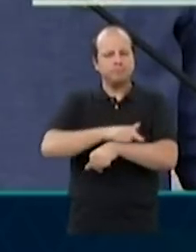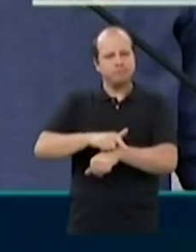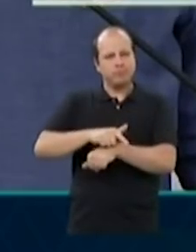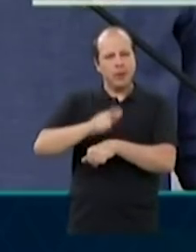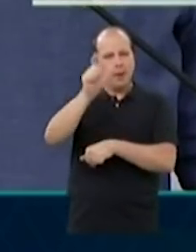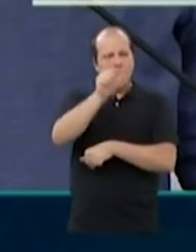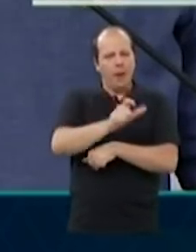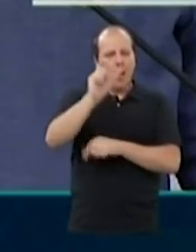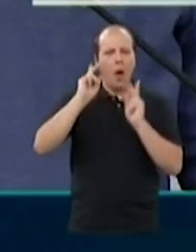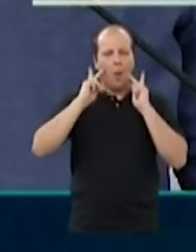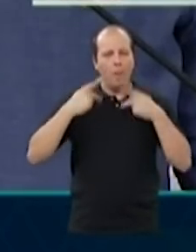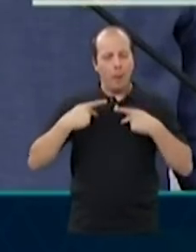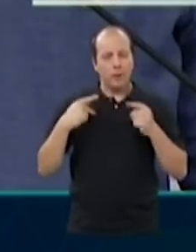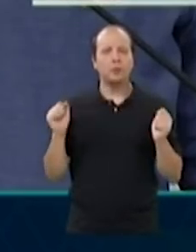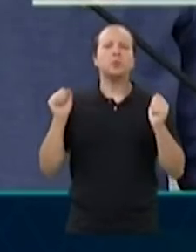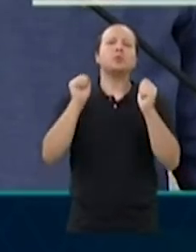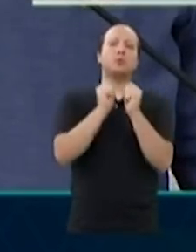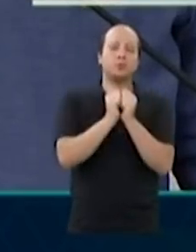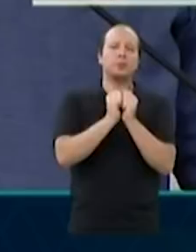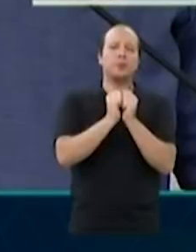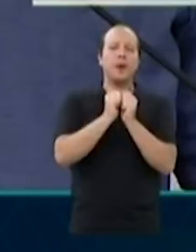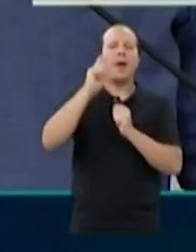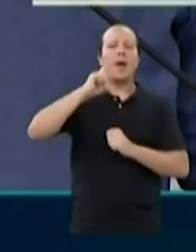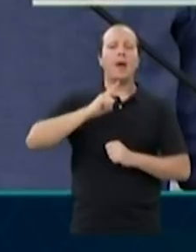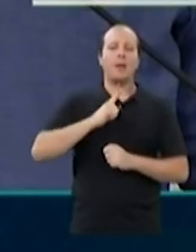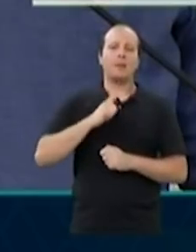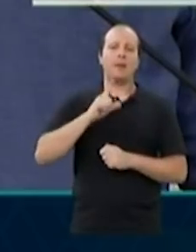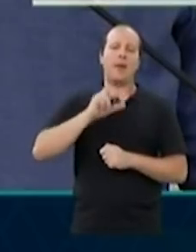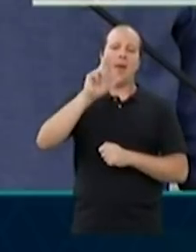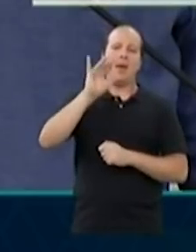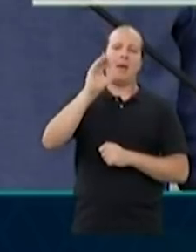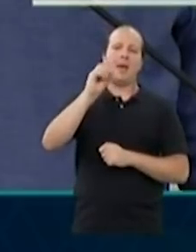também está comigo, que é o Ricardo Paz de Barro para combater pobreza.